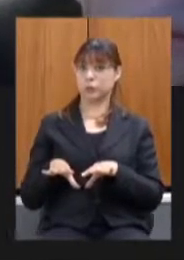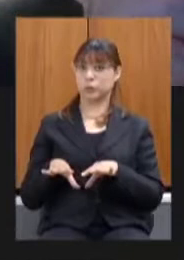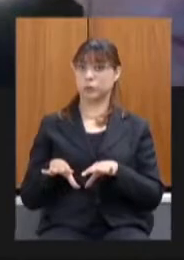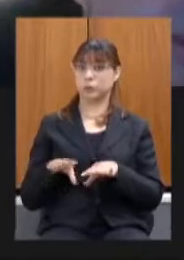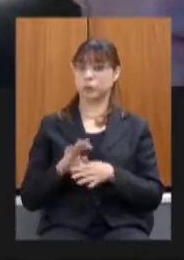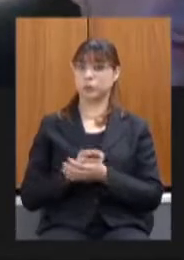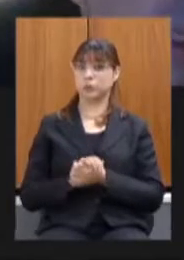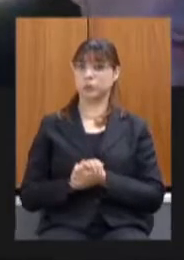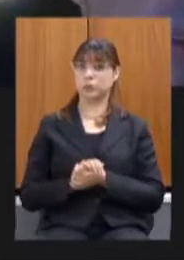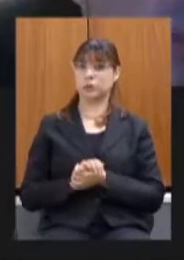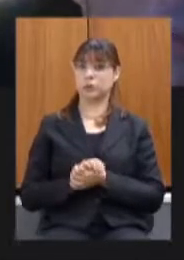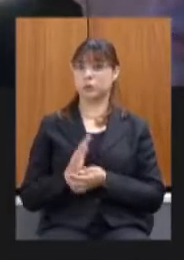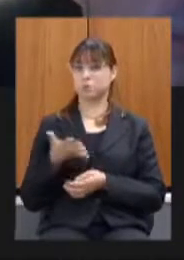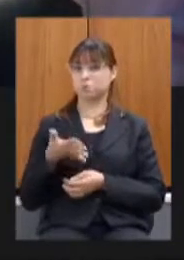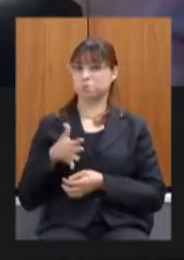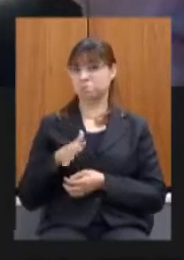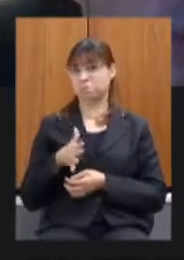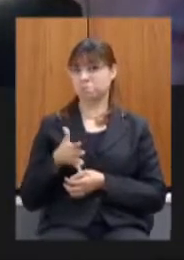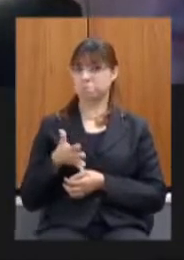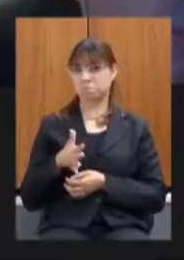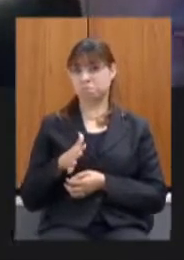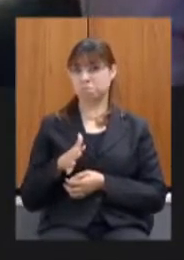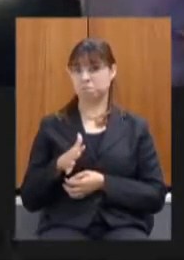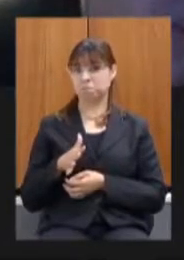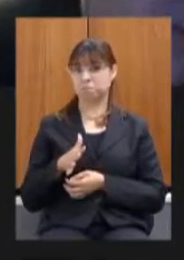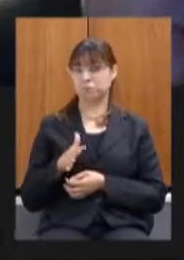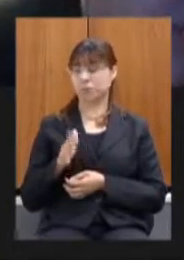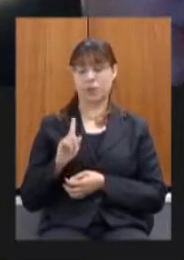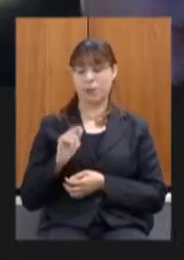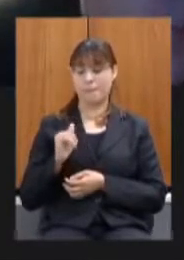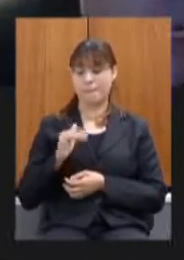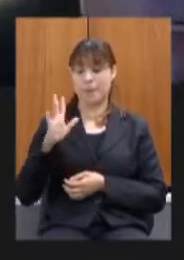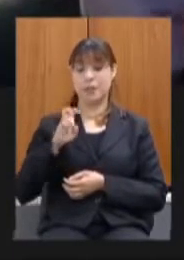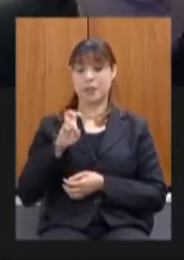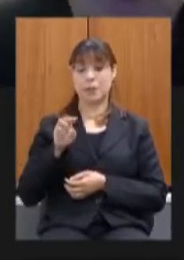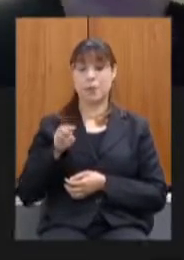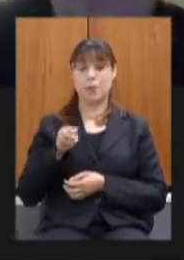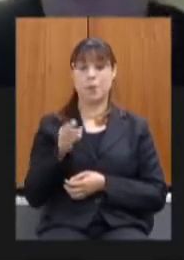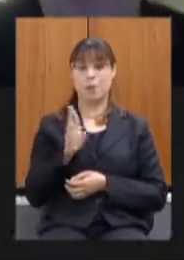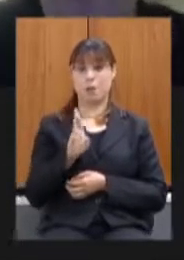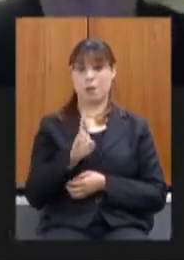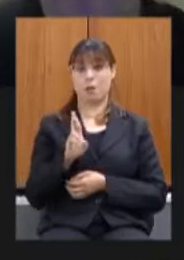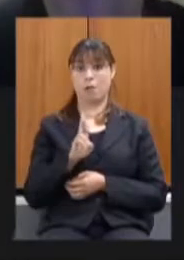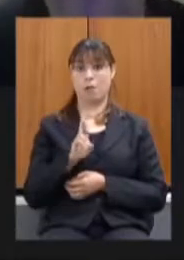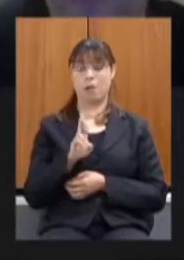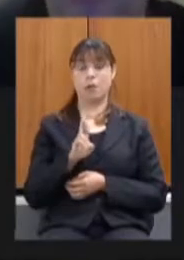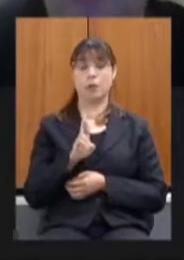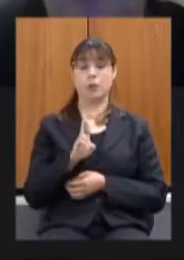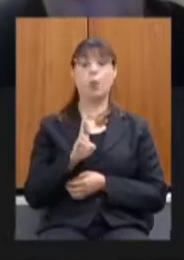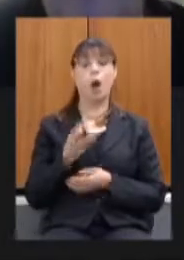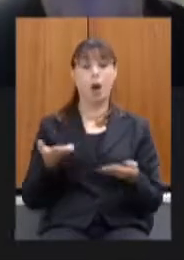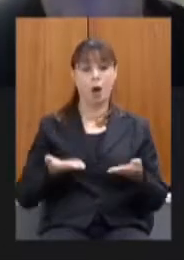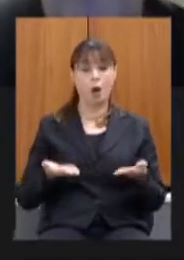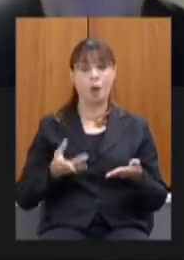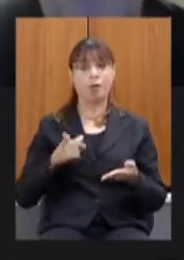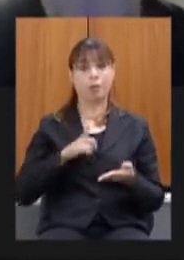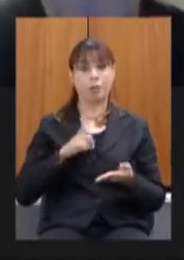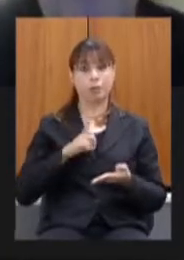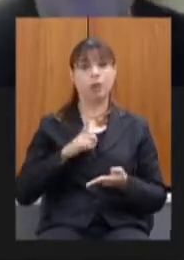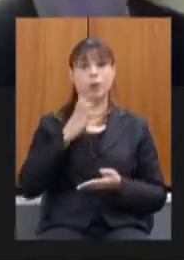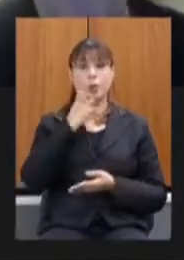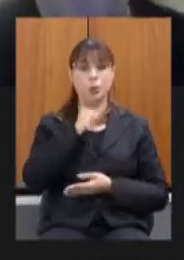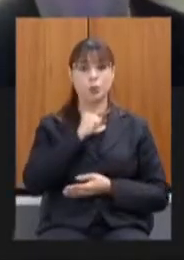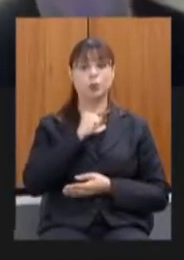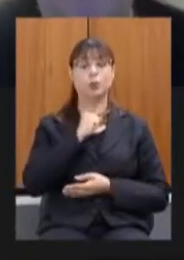de cerca superior a 5 milhões de reais para um lucro superior a 13